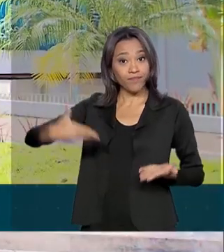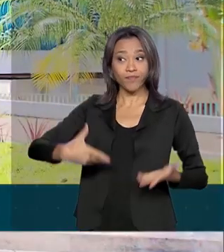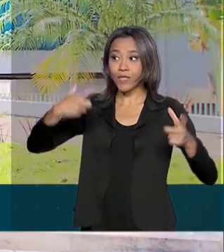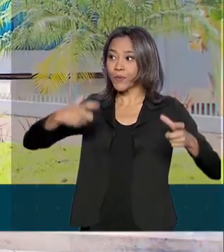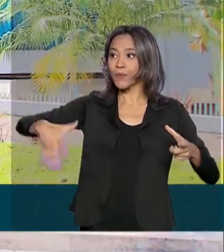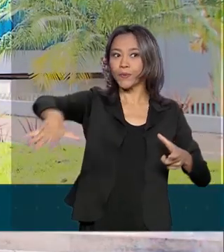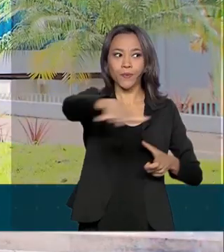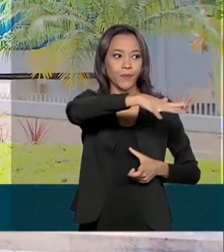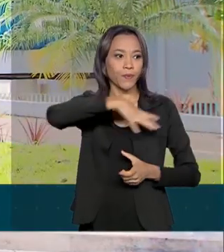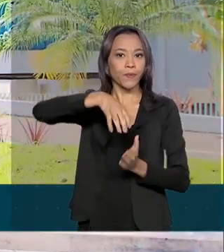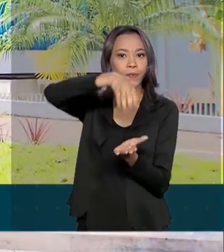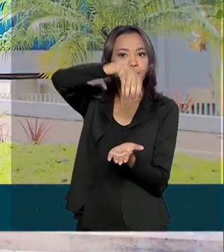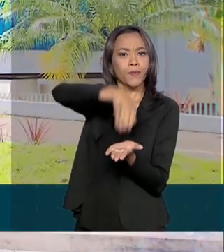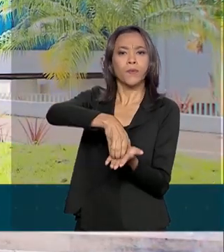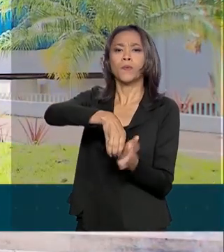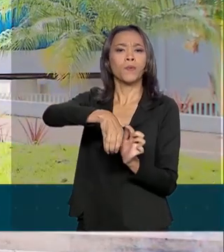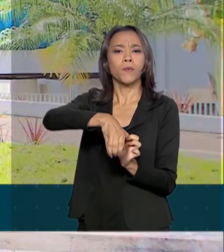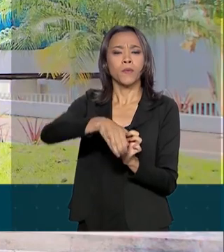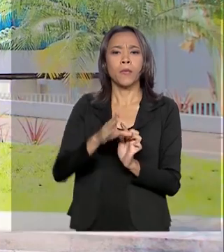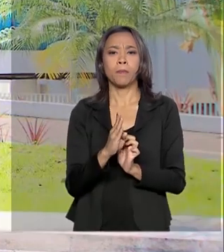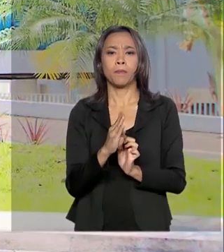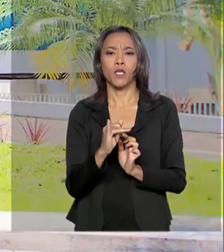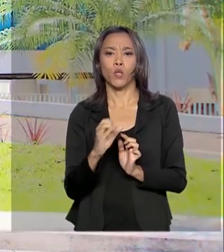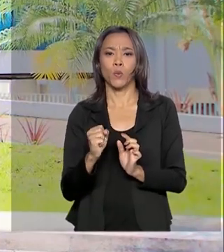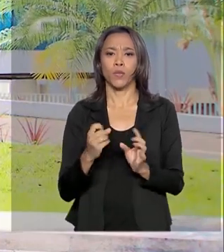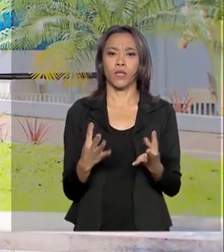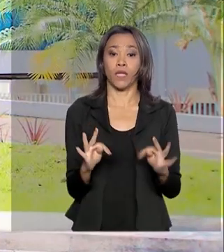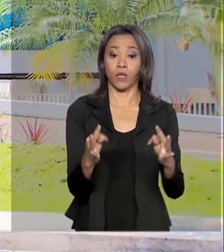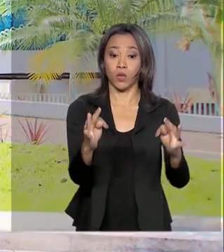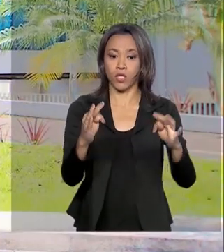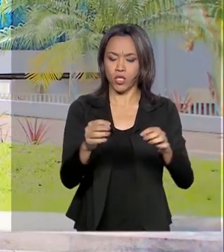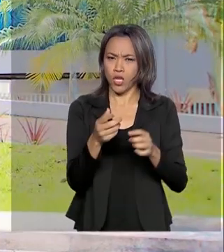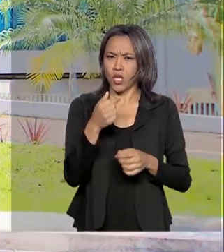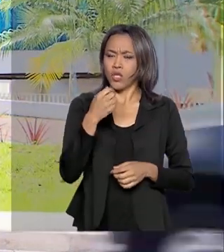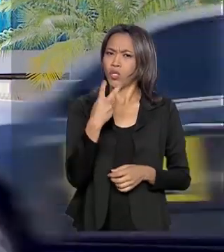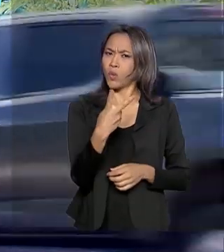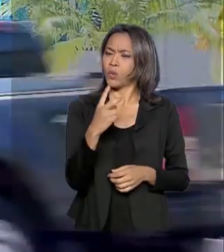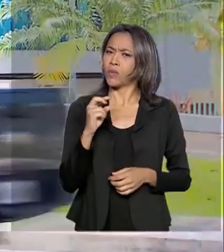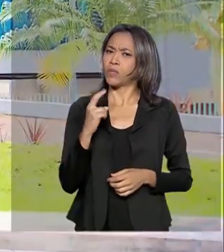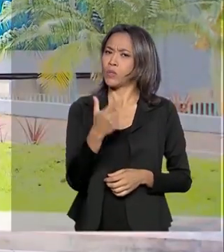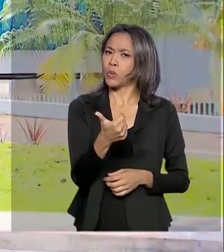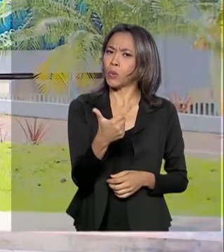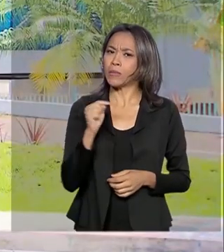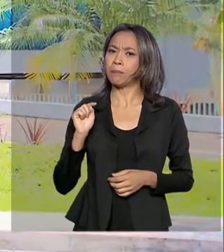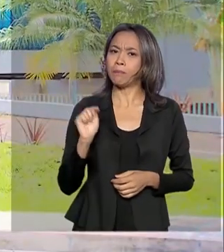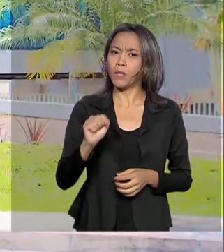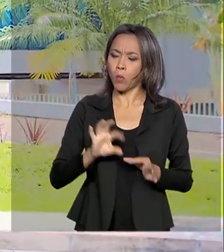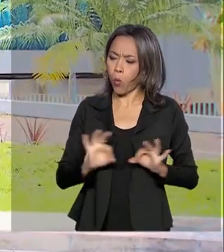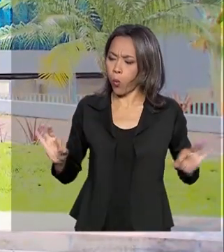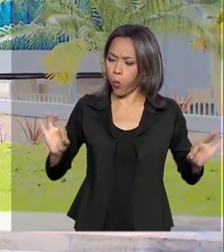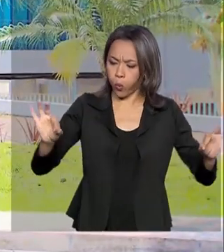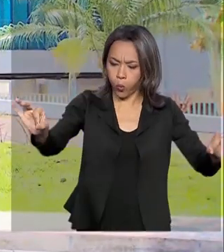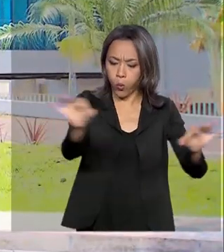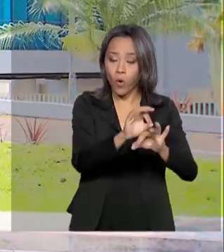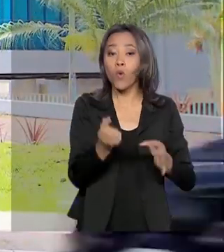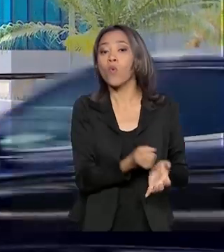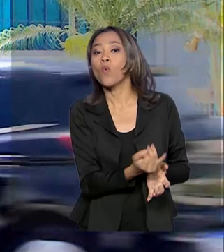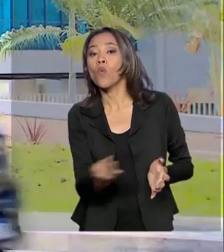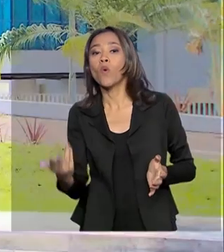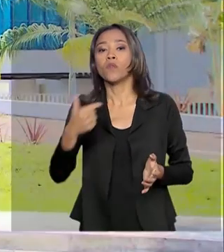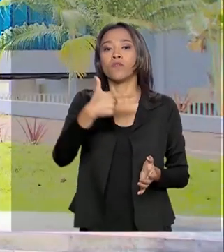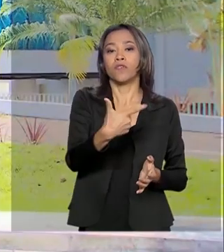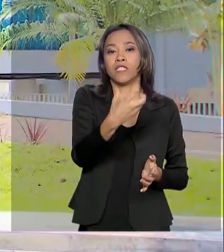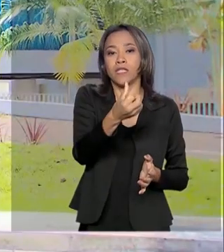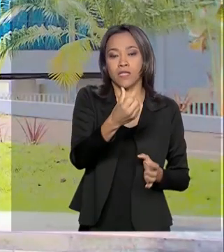de Biotecnologia da Amazônia, uma área com 12 mil metros quadrados que vai abrigar 26 laboratórios.